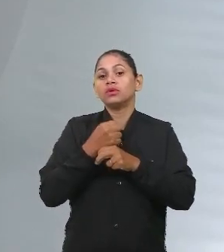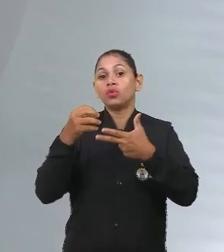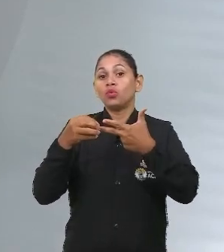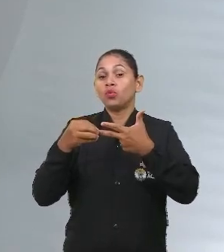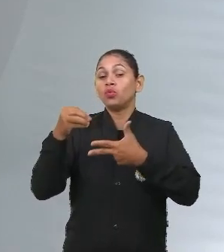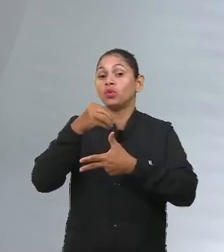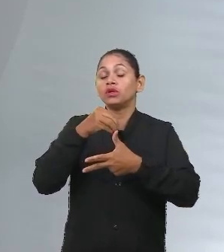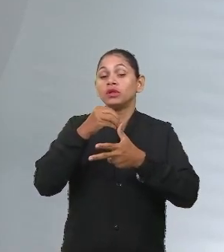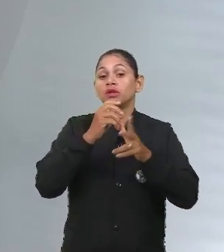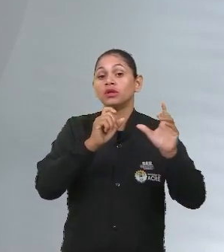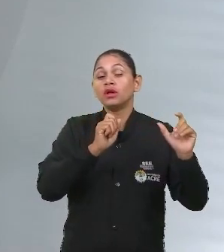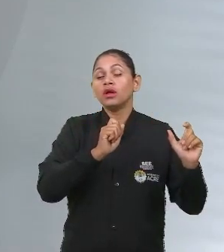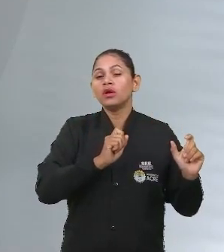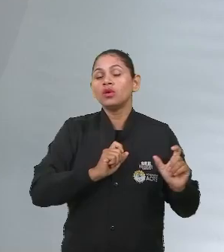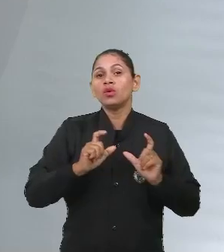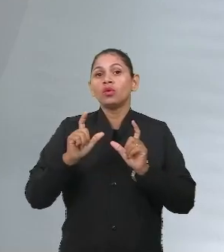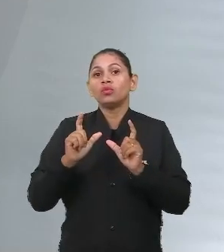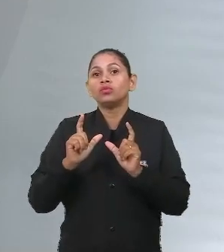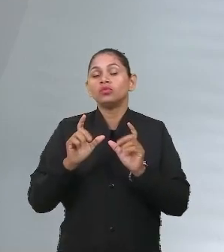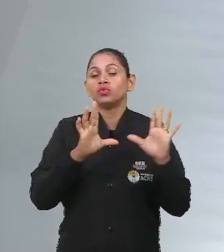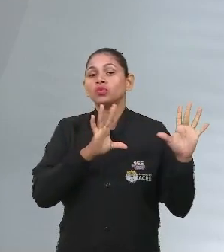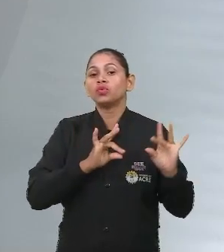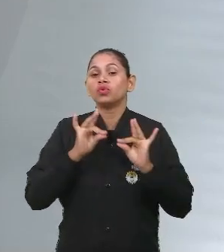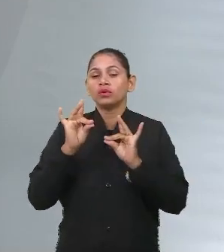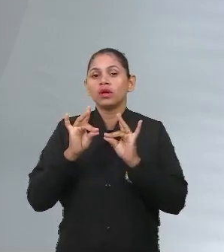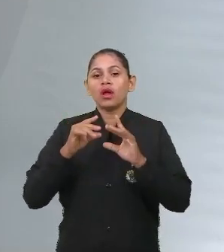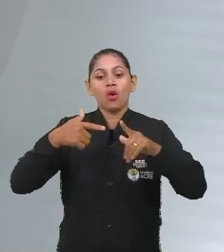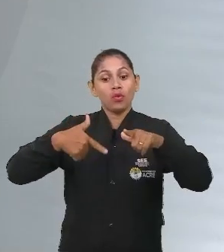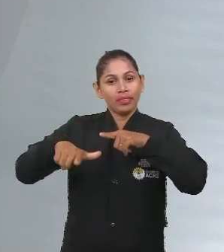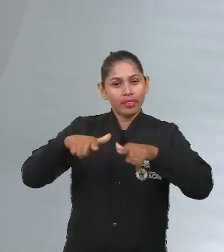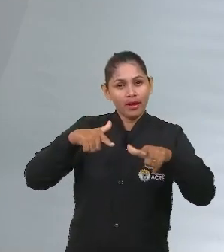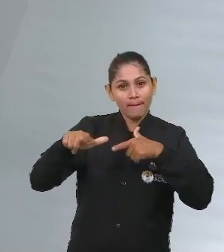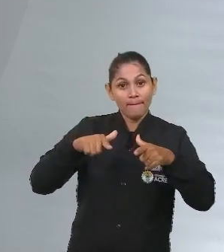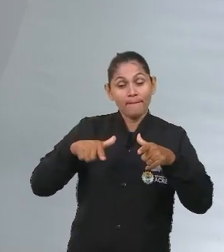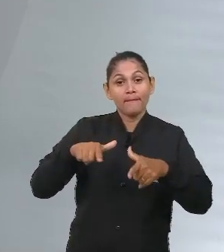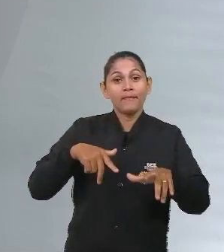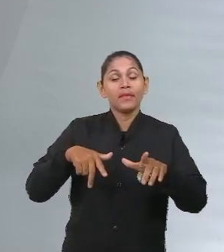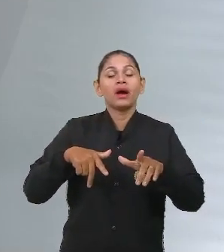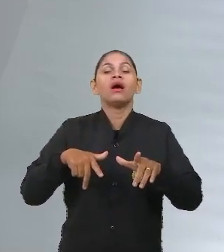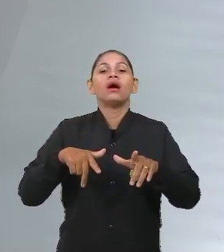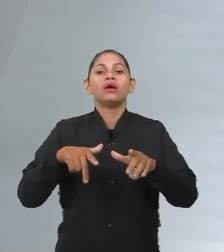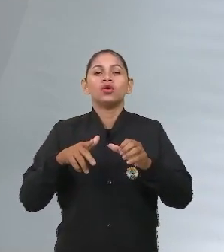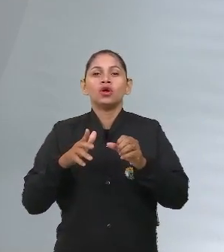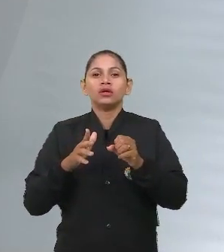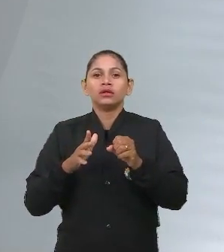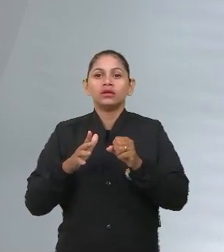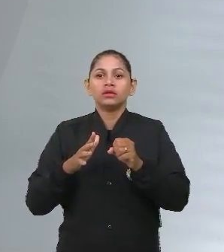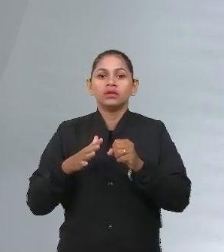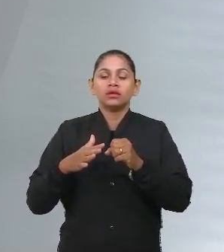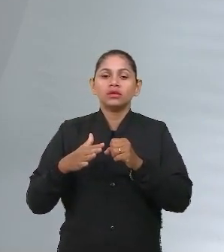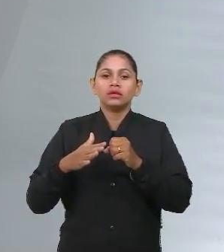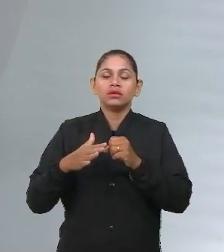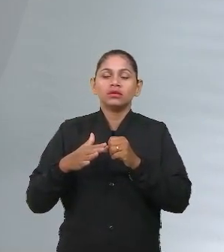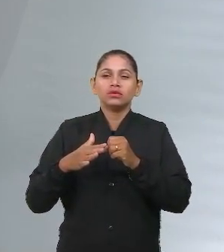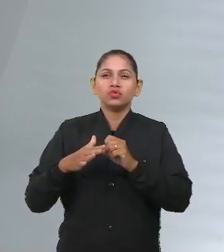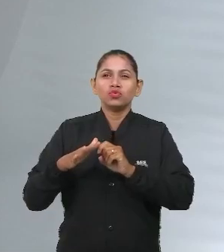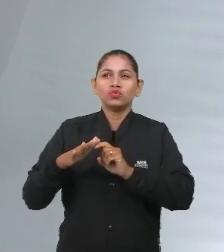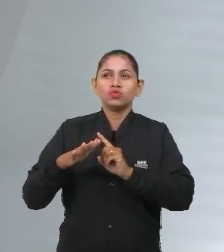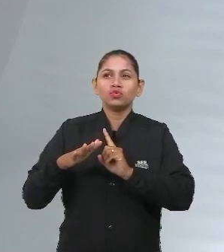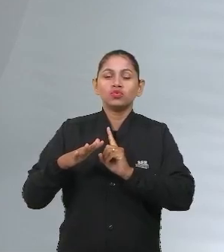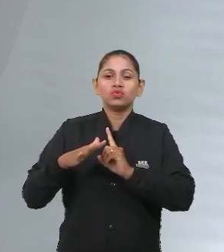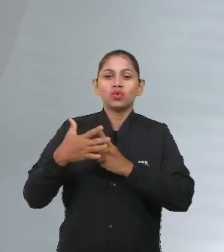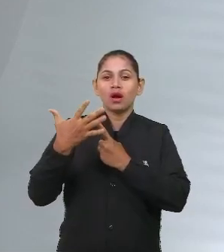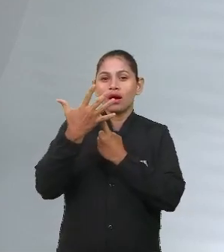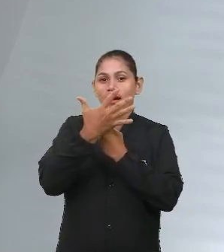questão do trabalho de cuidado realizado pela mulher, a invisibilidade do trabalho de cuidado realizado pela mulher no Brasil. Então, a